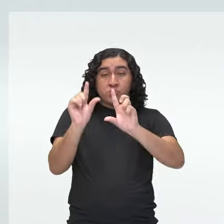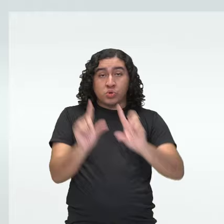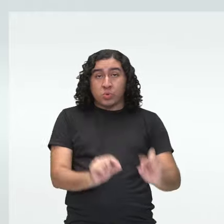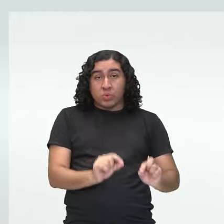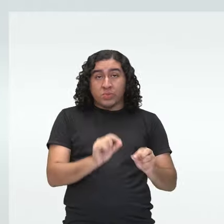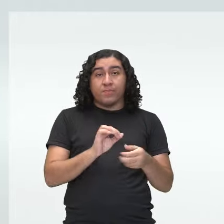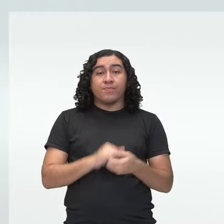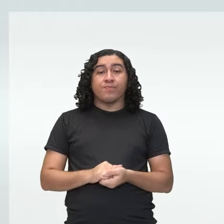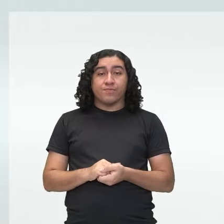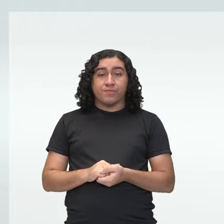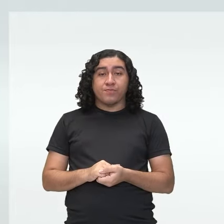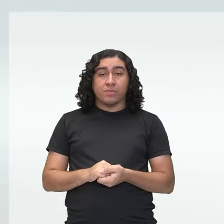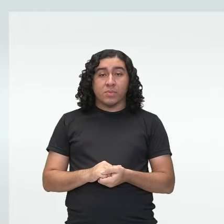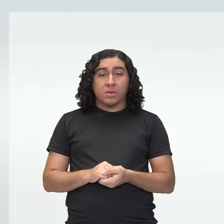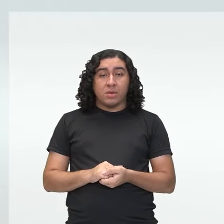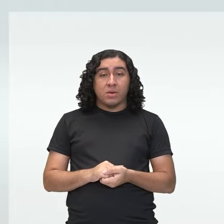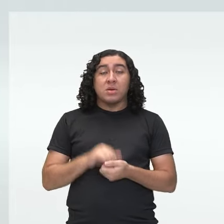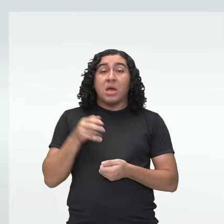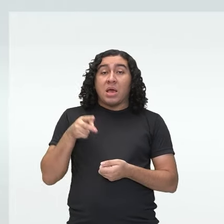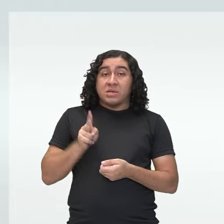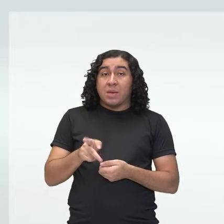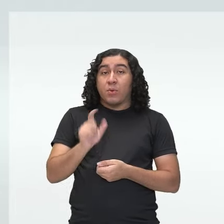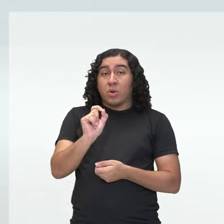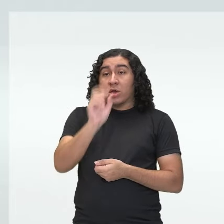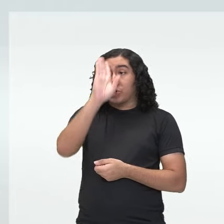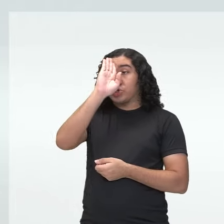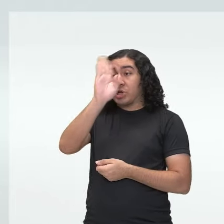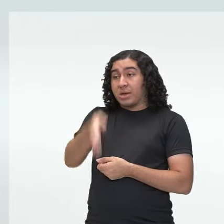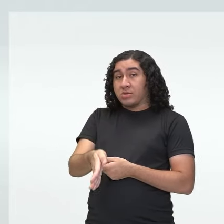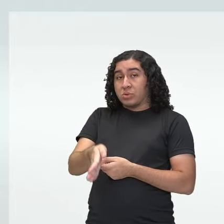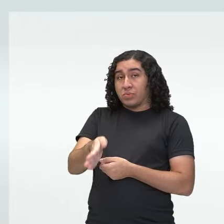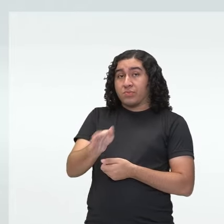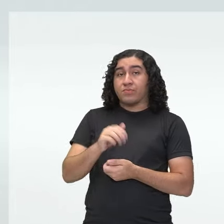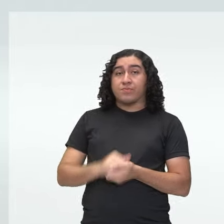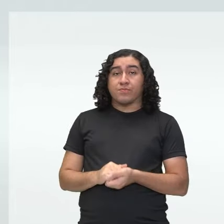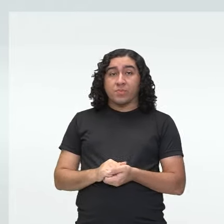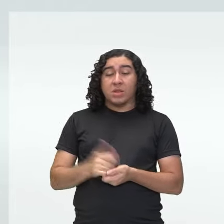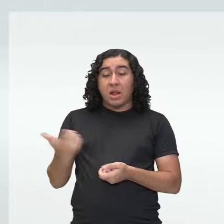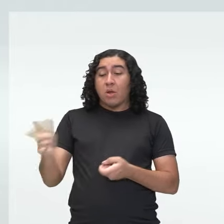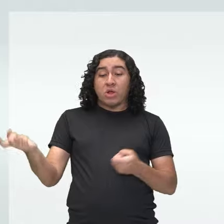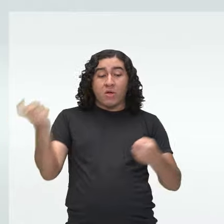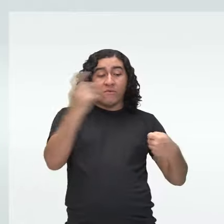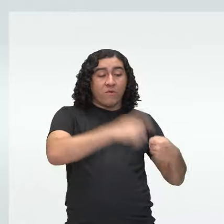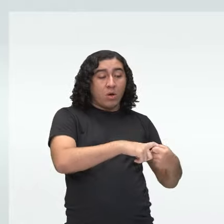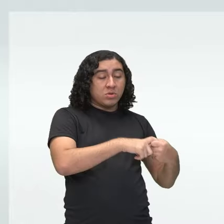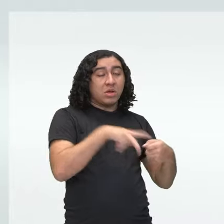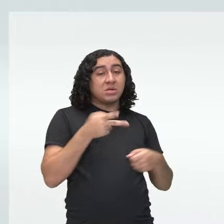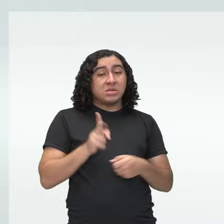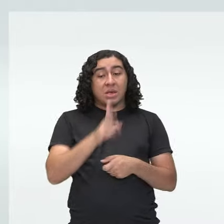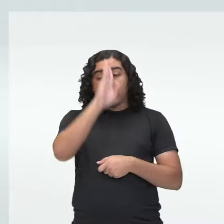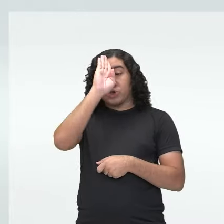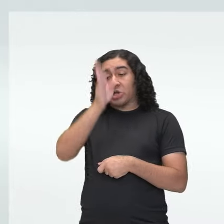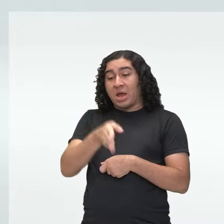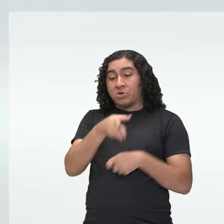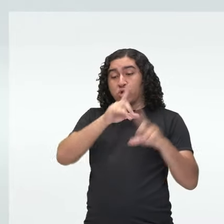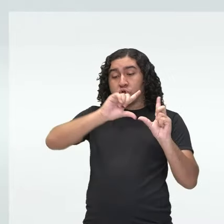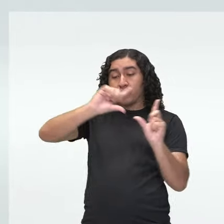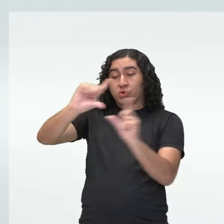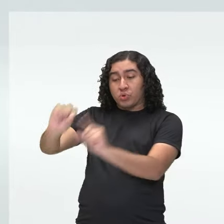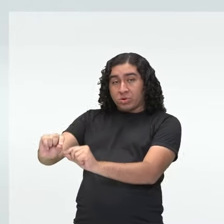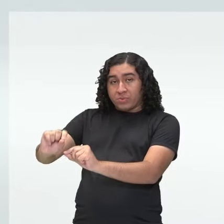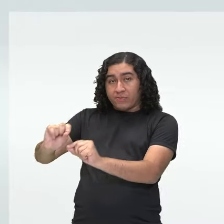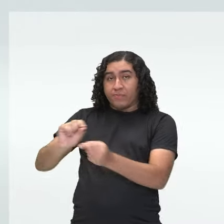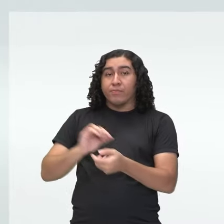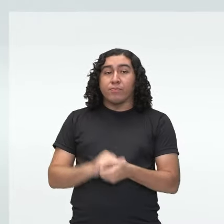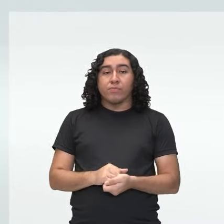Ela é sempre unidirecional, no único sentido, e ela vai sempre diminuindo. Tá bom? Vamos